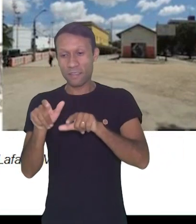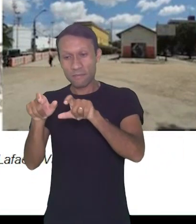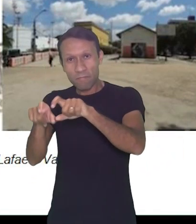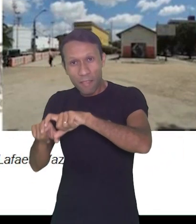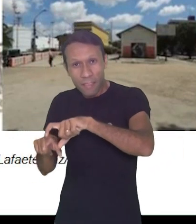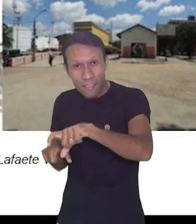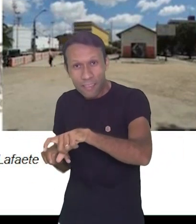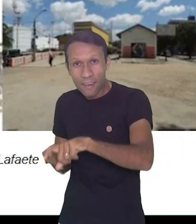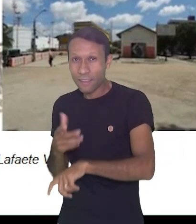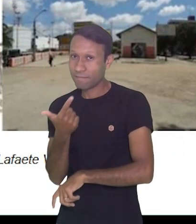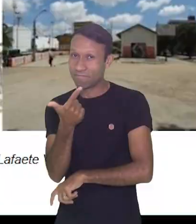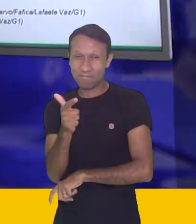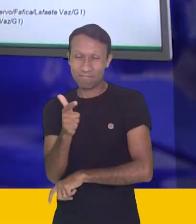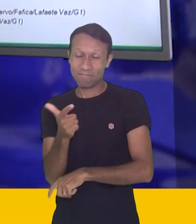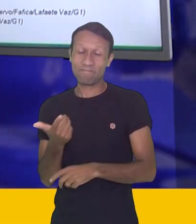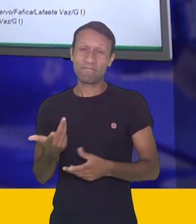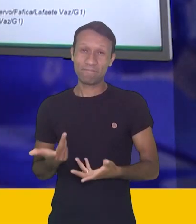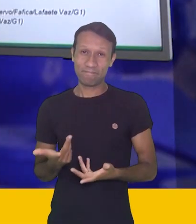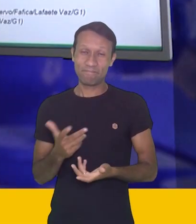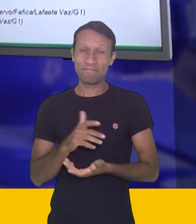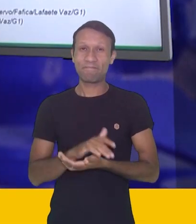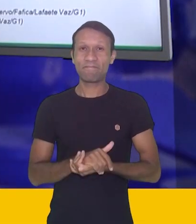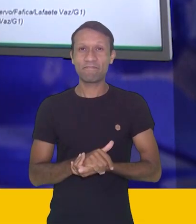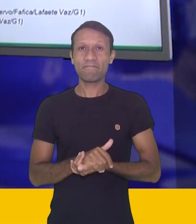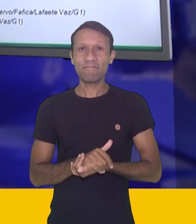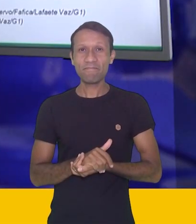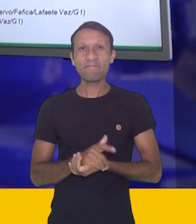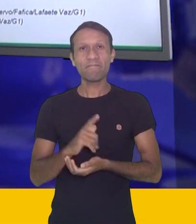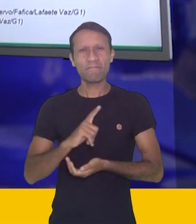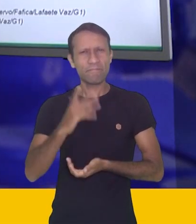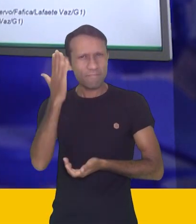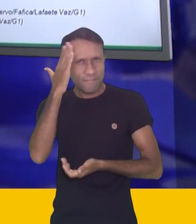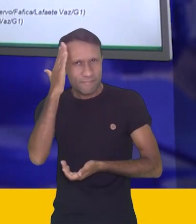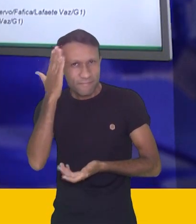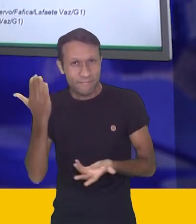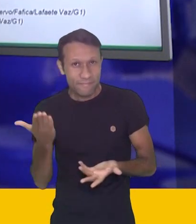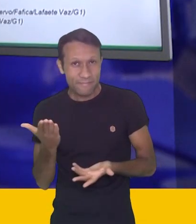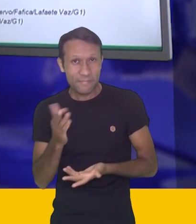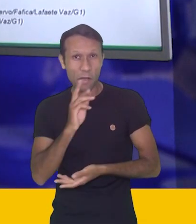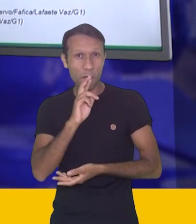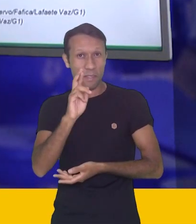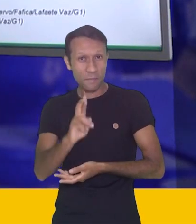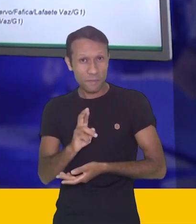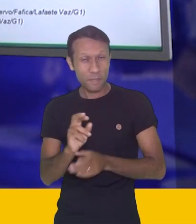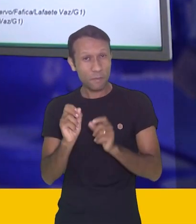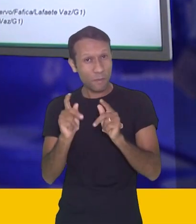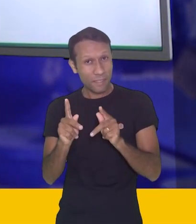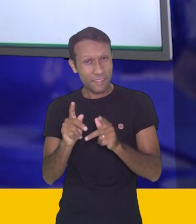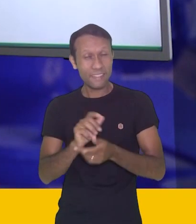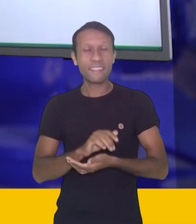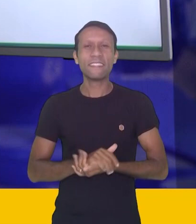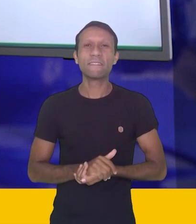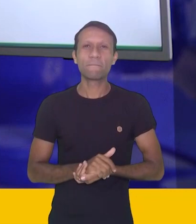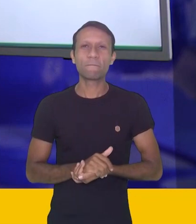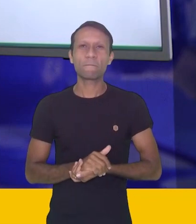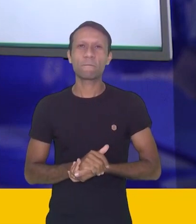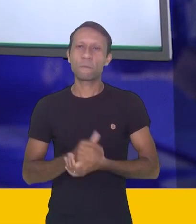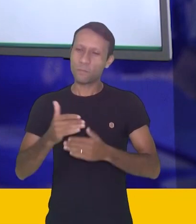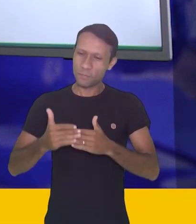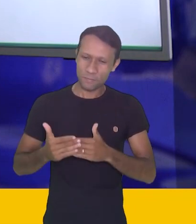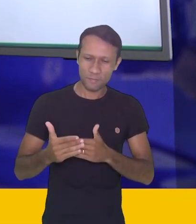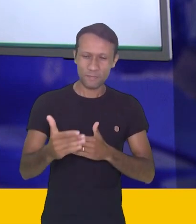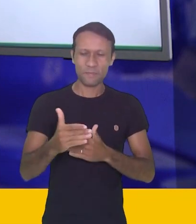essa situação, certo? Então estamos resolvidos e corrigindo o nosso quinto passo. Vamos seguir